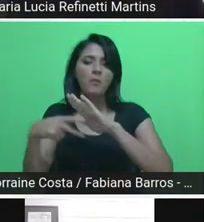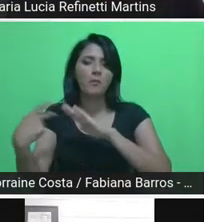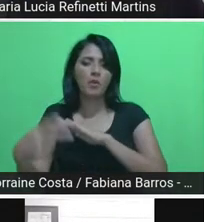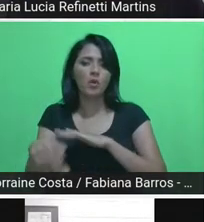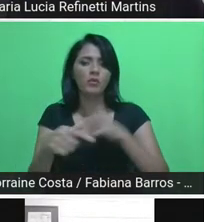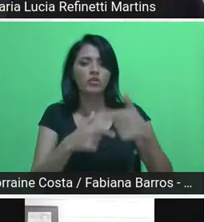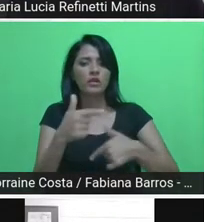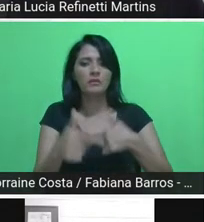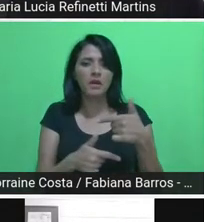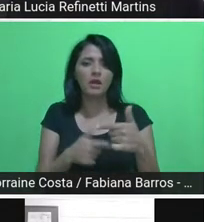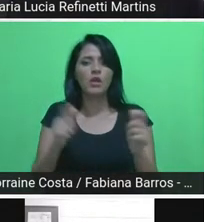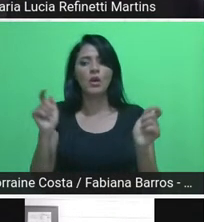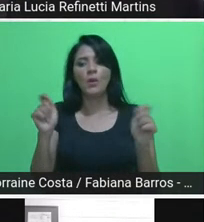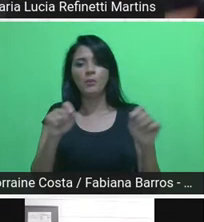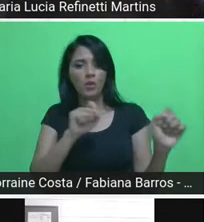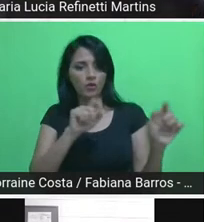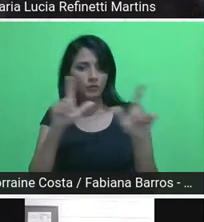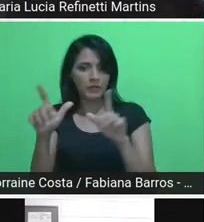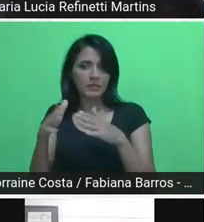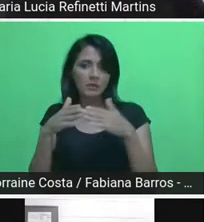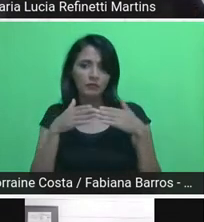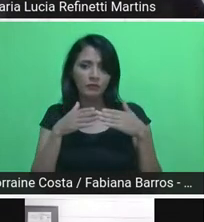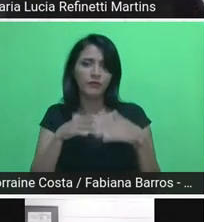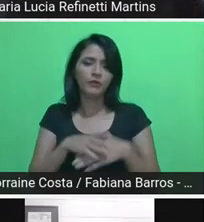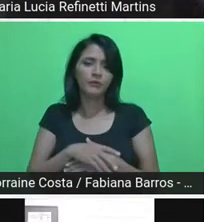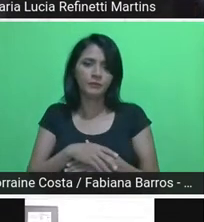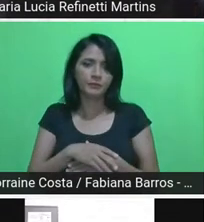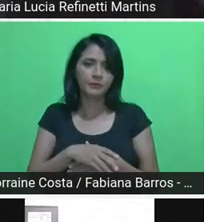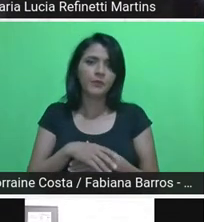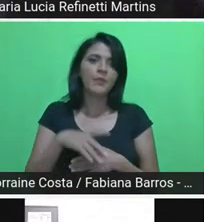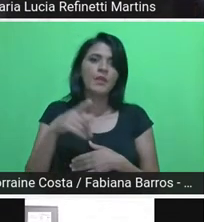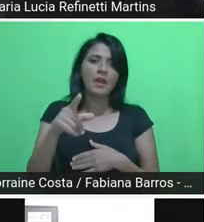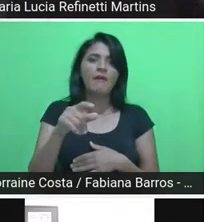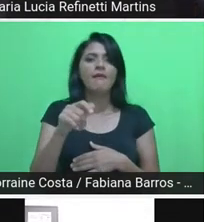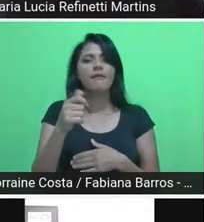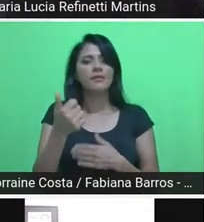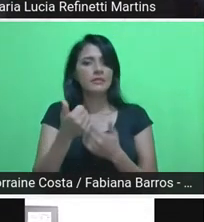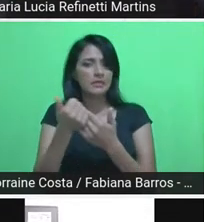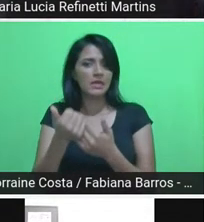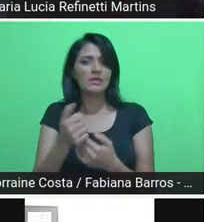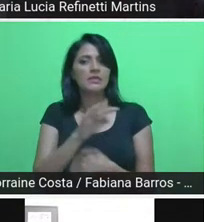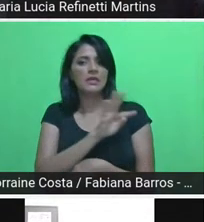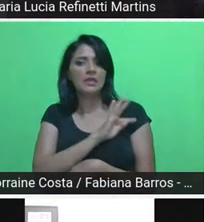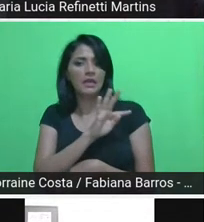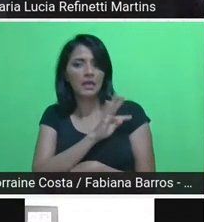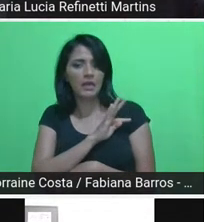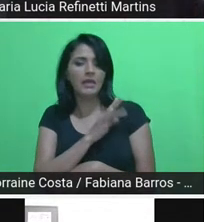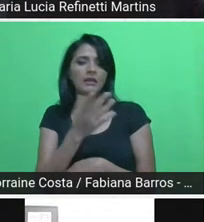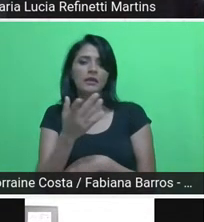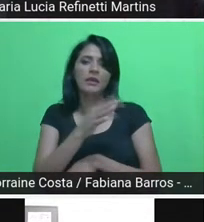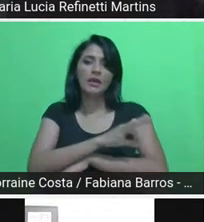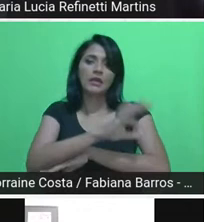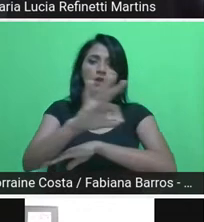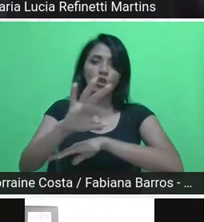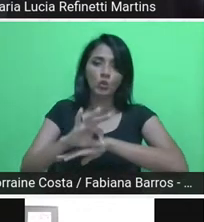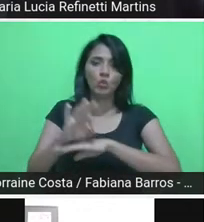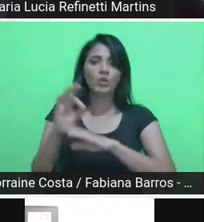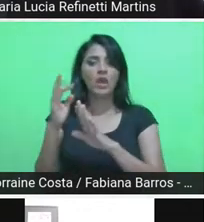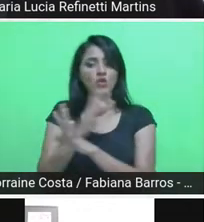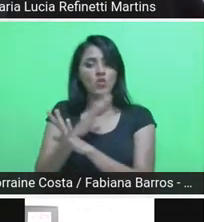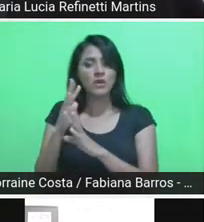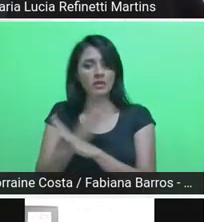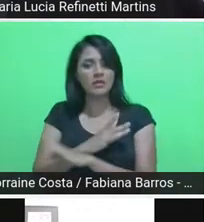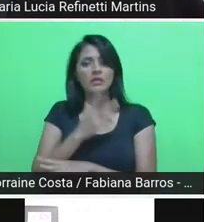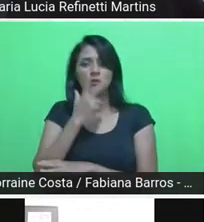por favor. Bom, assistência técnica em arquitetura e urbanismo, eu acho que ela já está mais